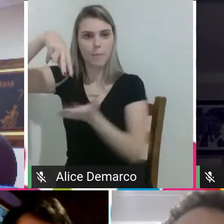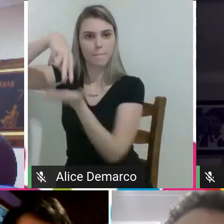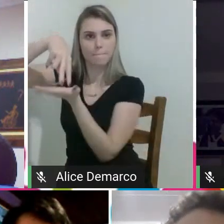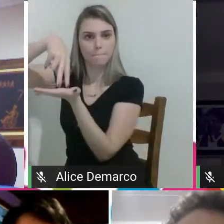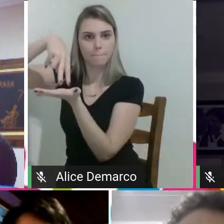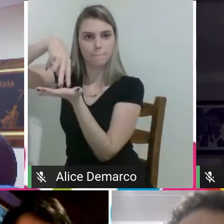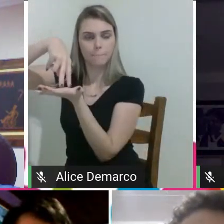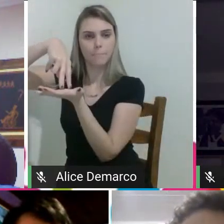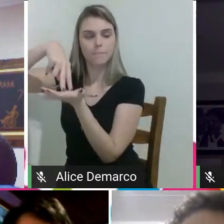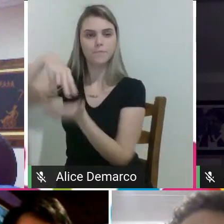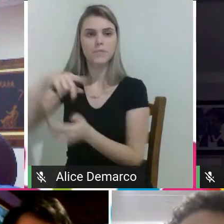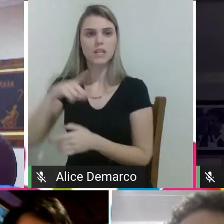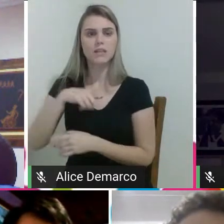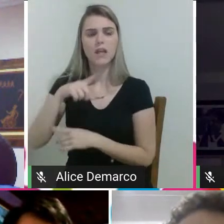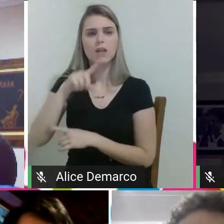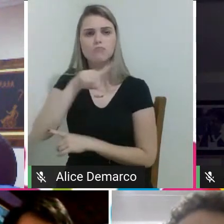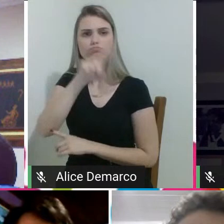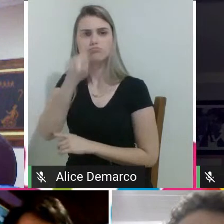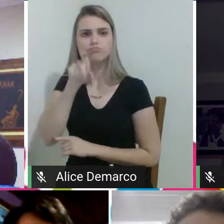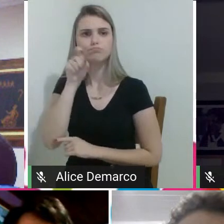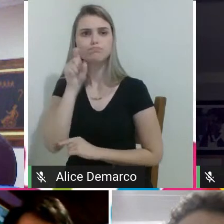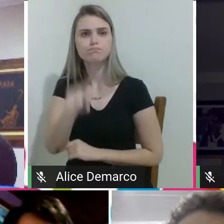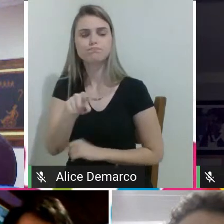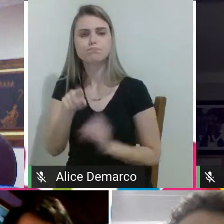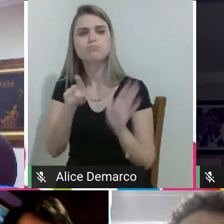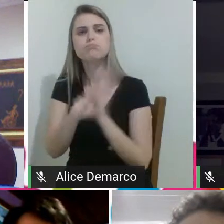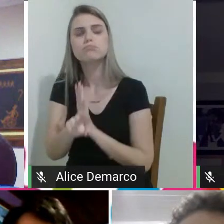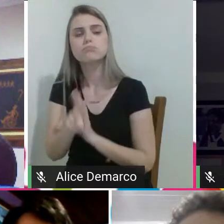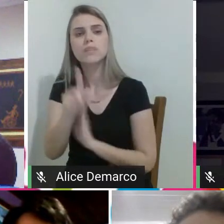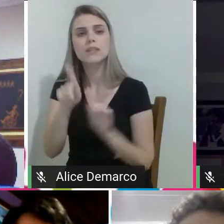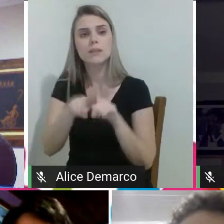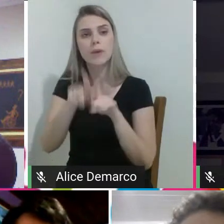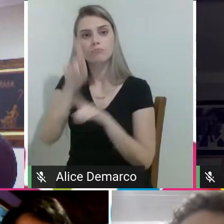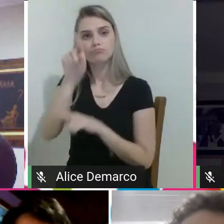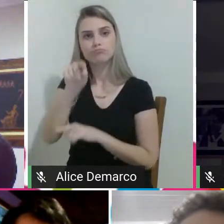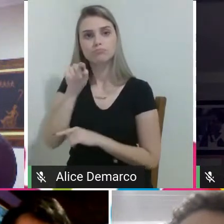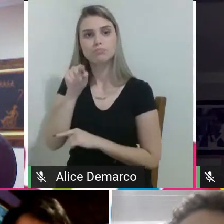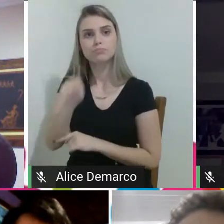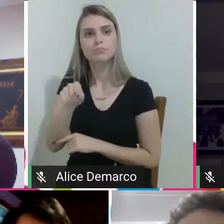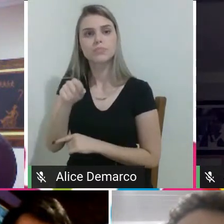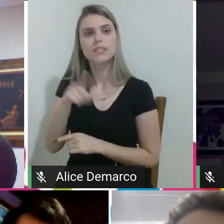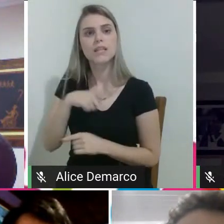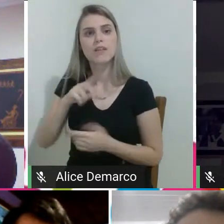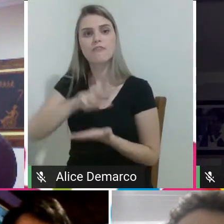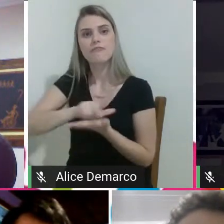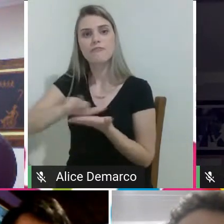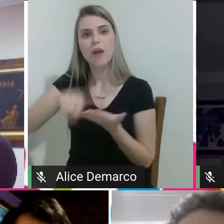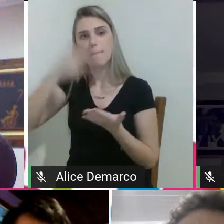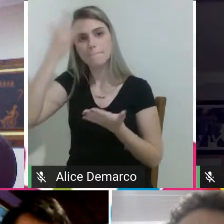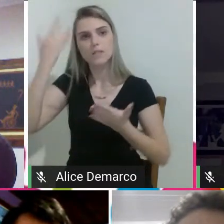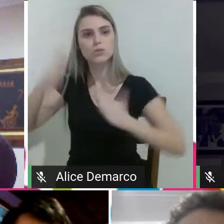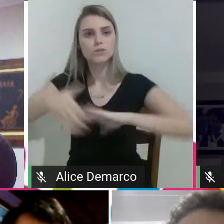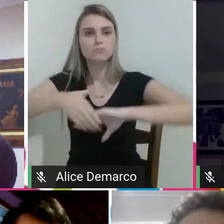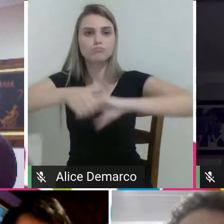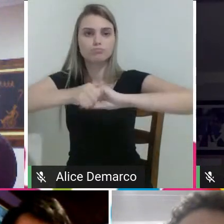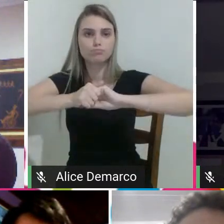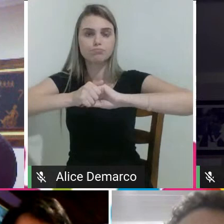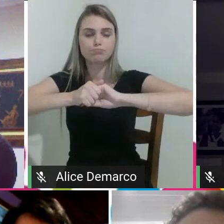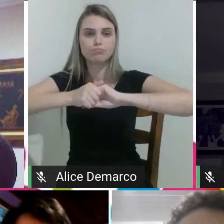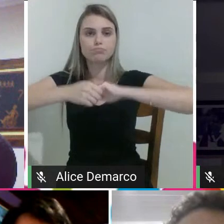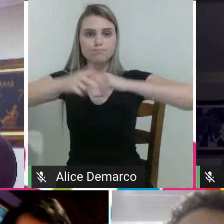ponto de exclamação, e várias pessoas de mãozinha dada, simbolizando que todos são iguais.